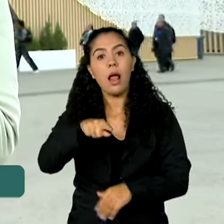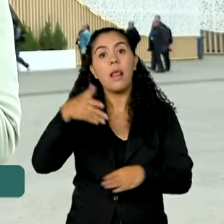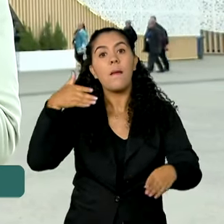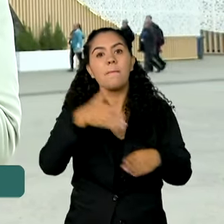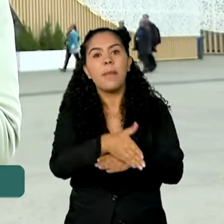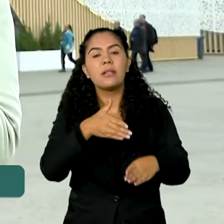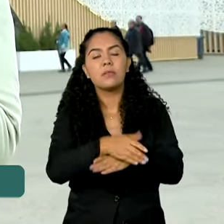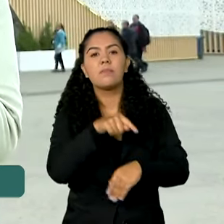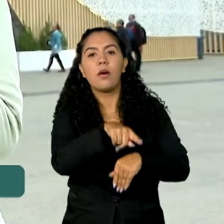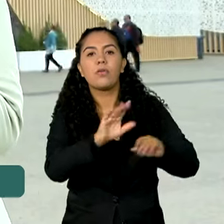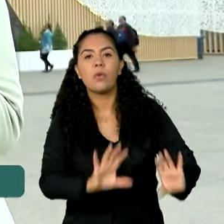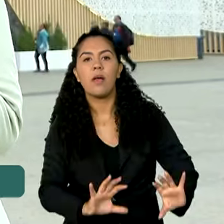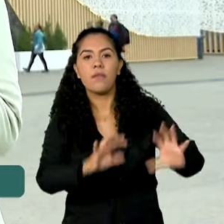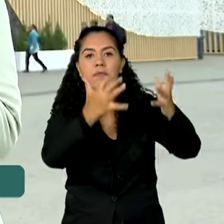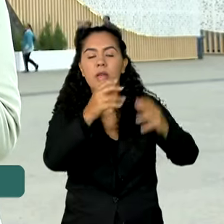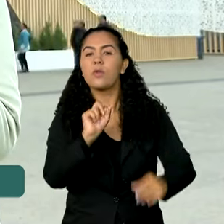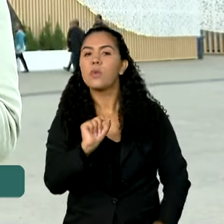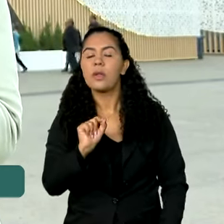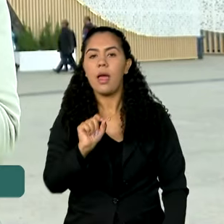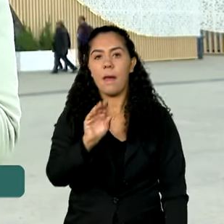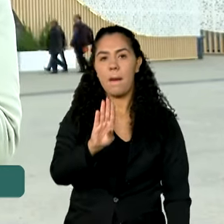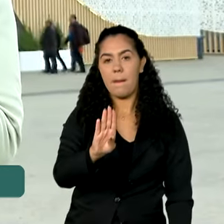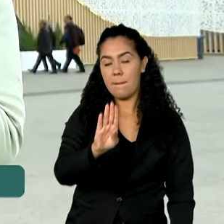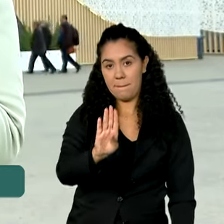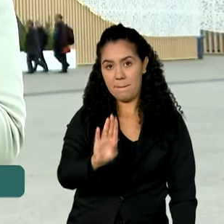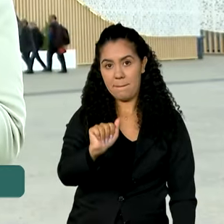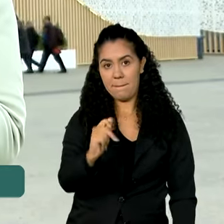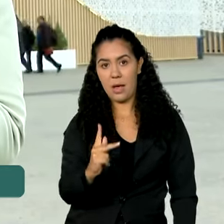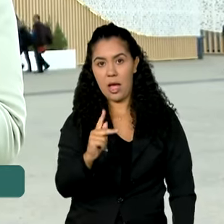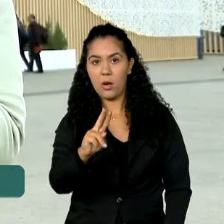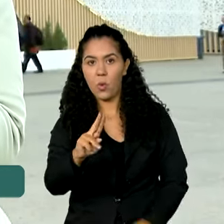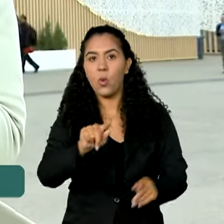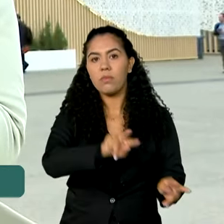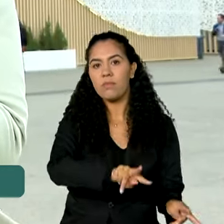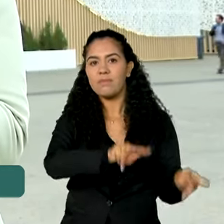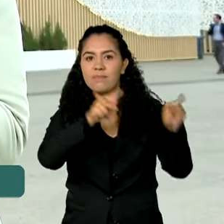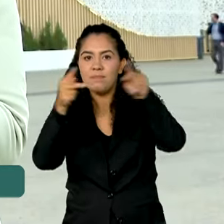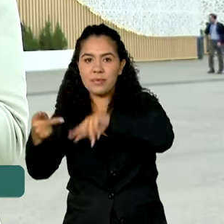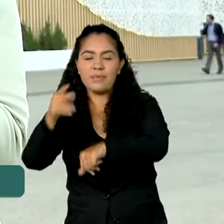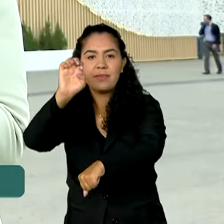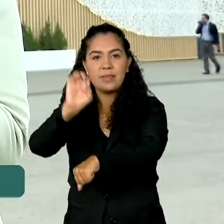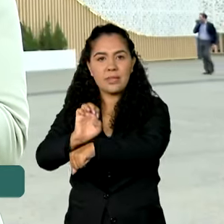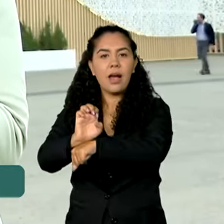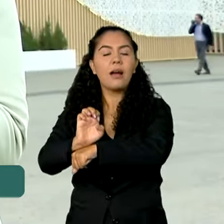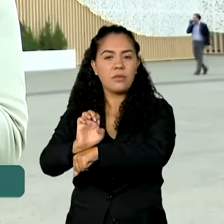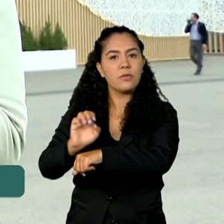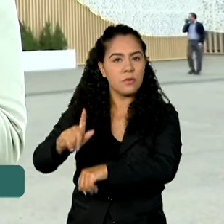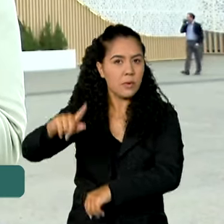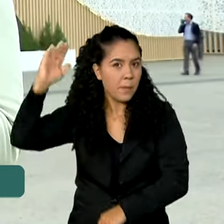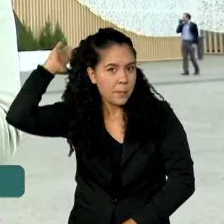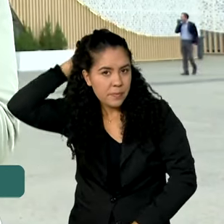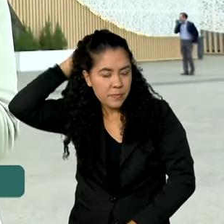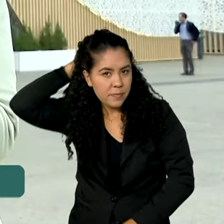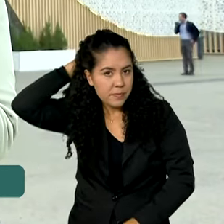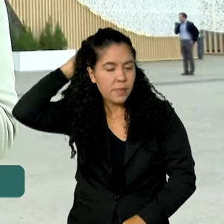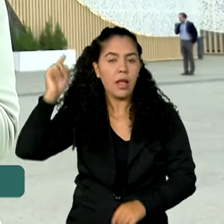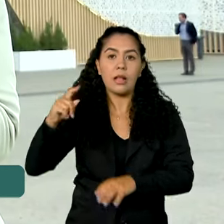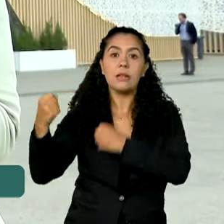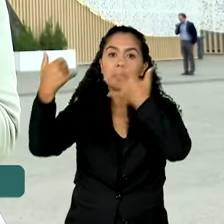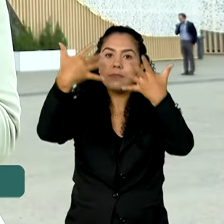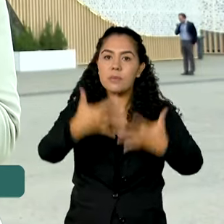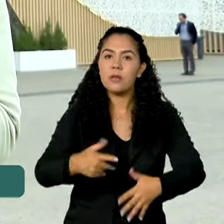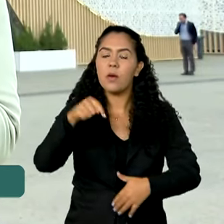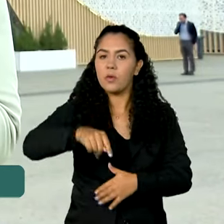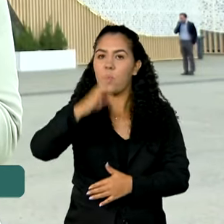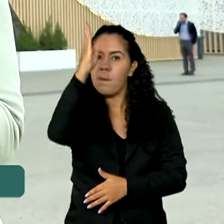Belém, ou Baku para Belém. Acompanhado de ministros do governo, Alckmin falou sobre o protagonismo